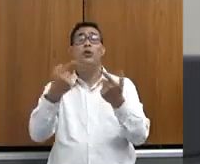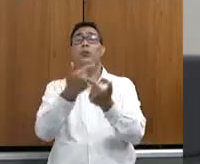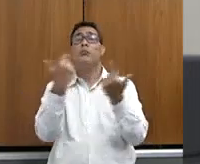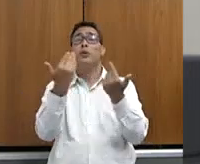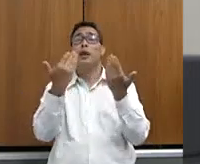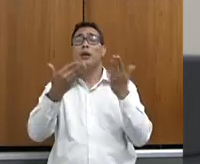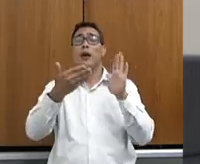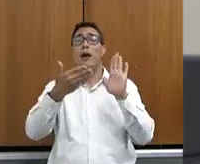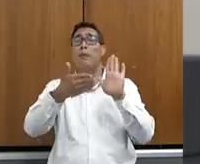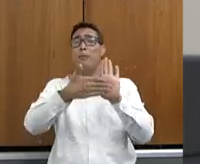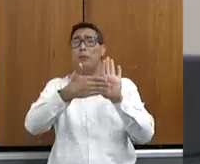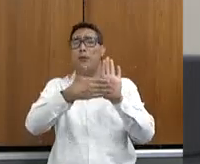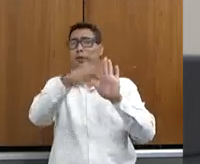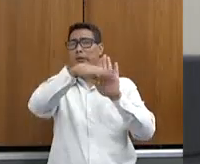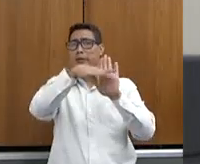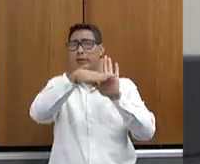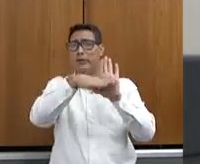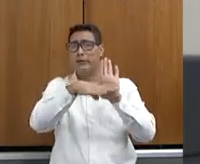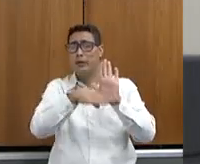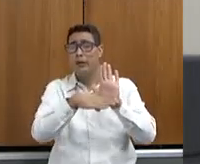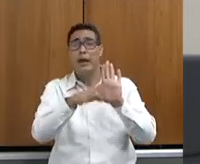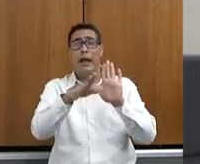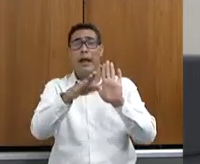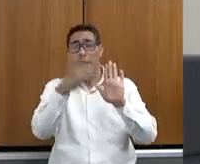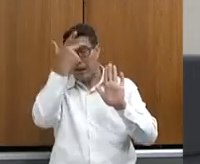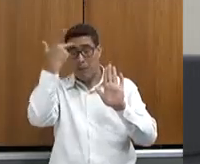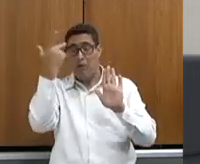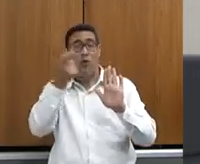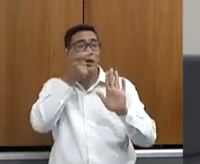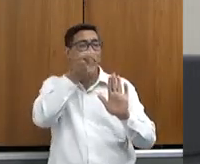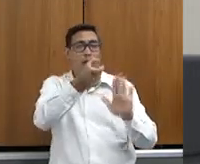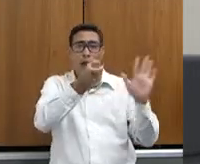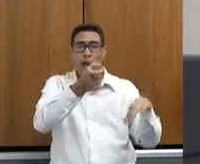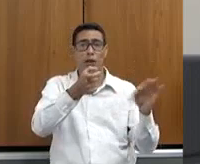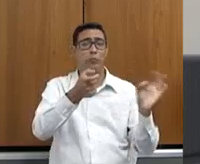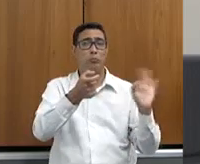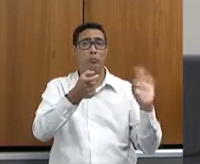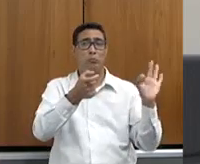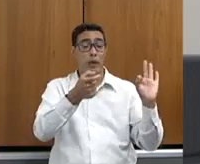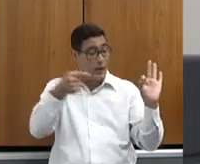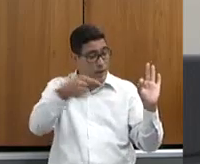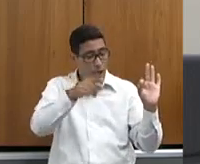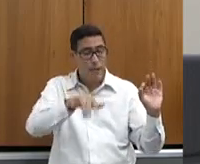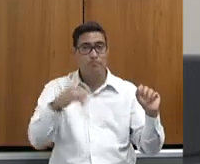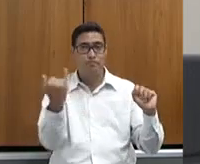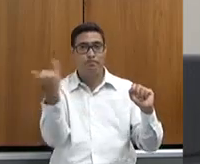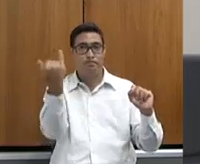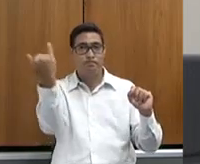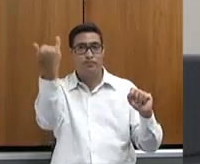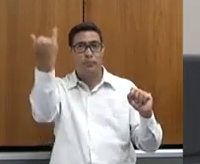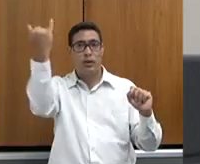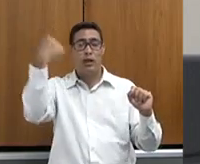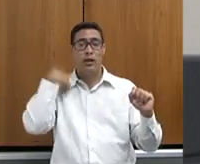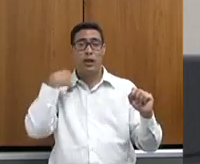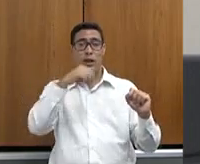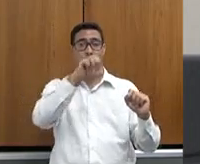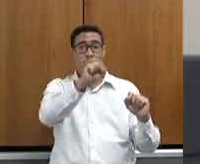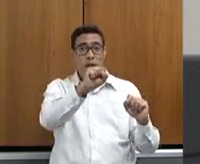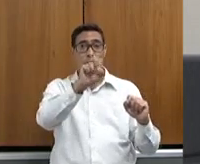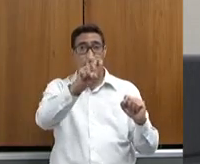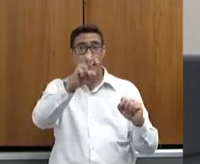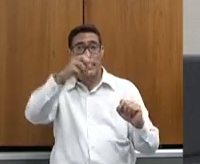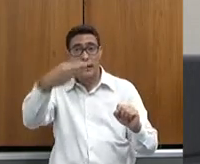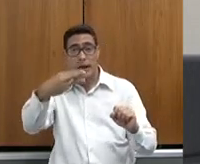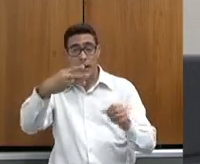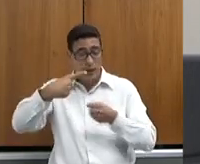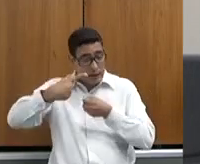tantos parlamentares de um tema tão caro, tão rico, e que envolve os 853 municípios de Minas